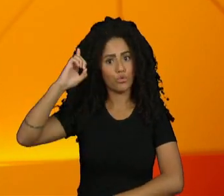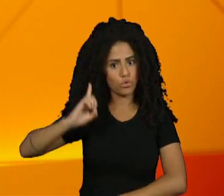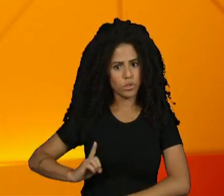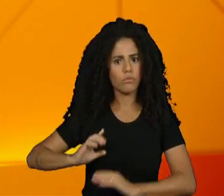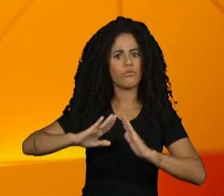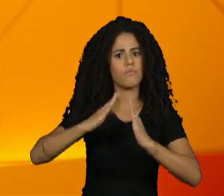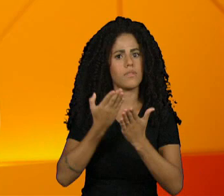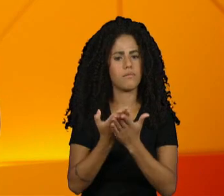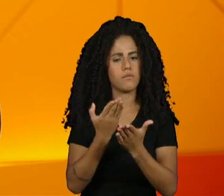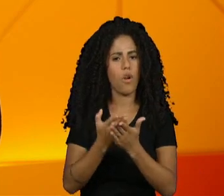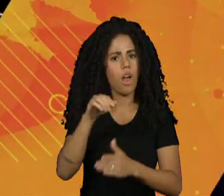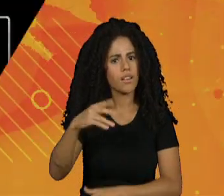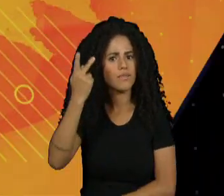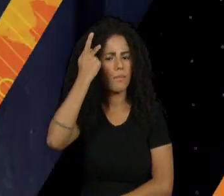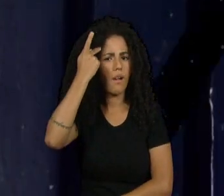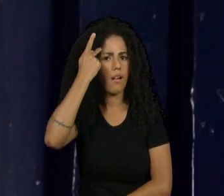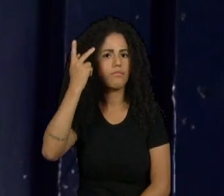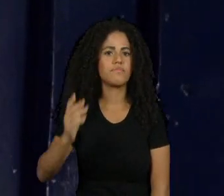uma escola estadual em São Paulo.